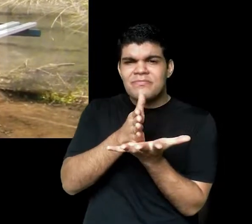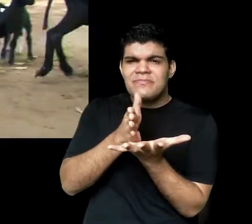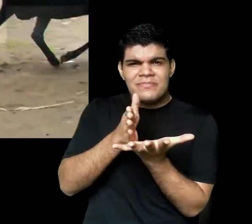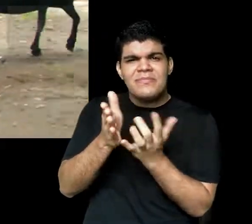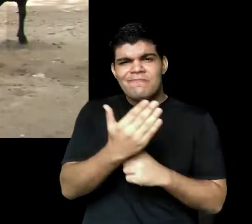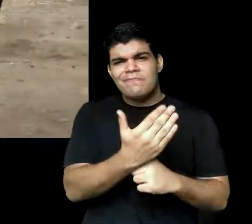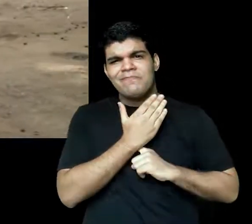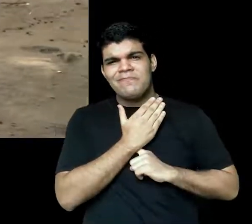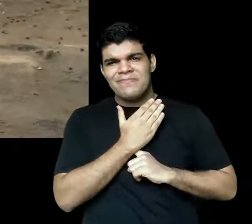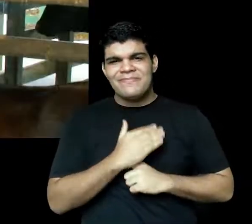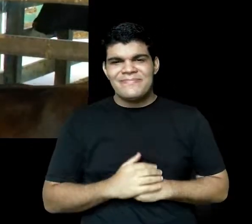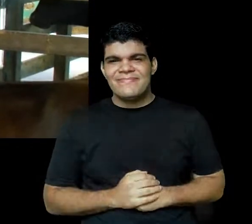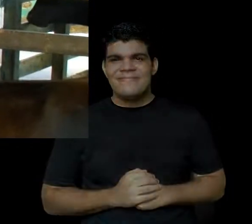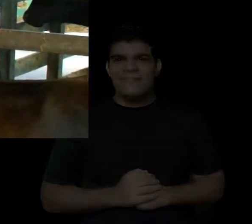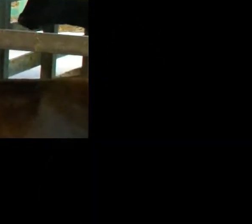caminho.